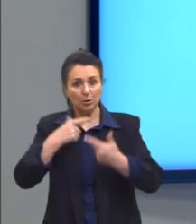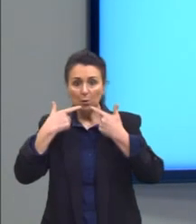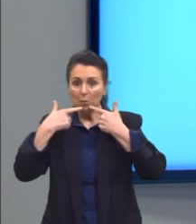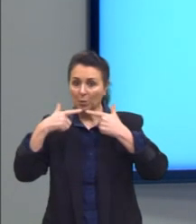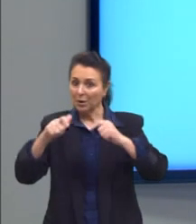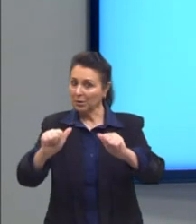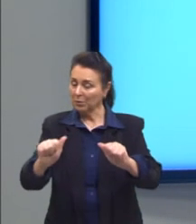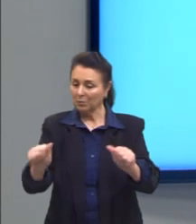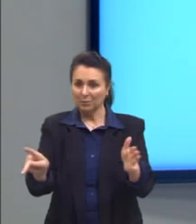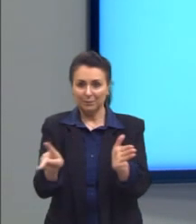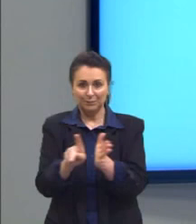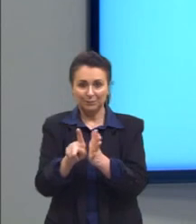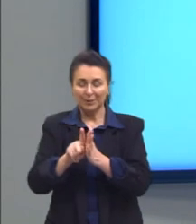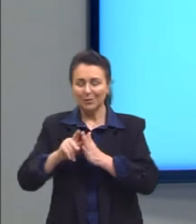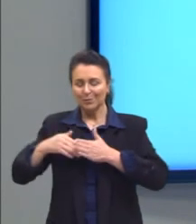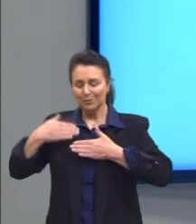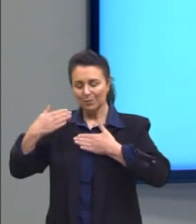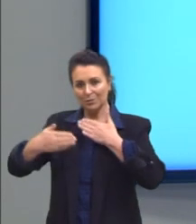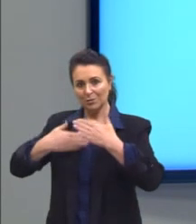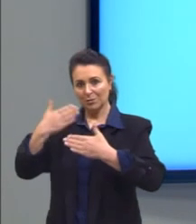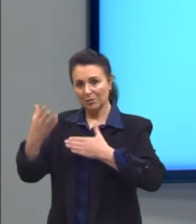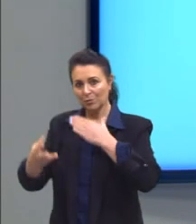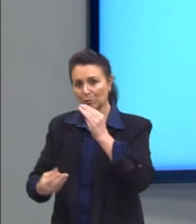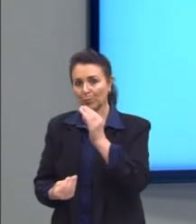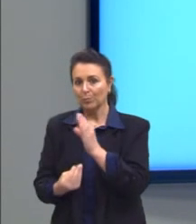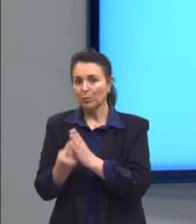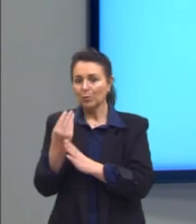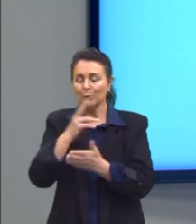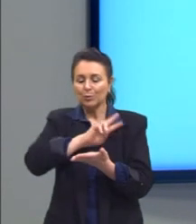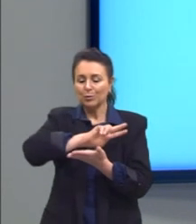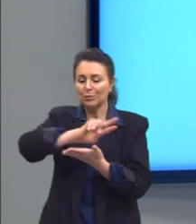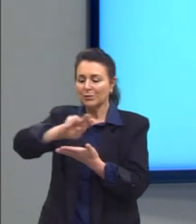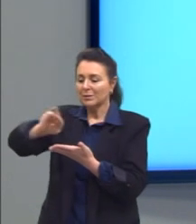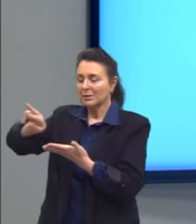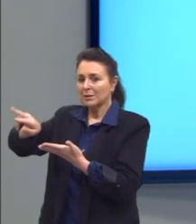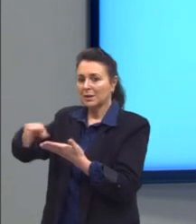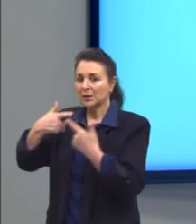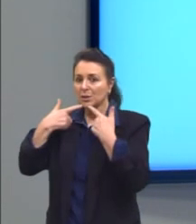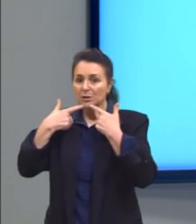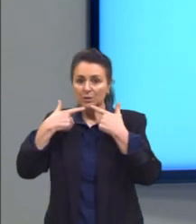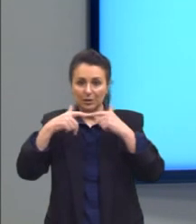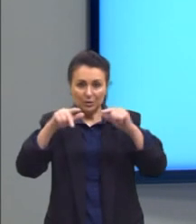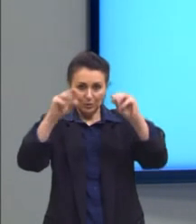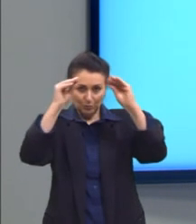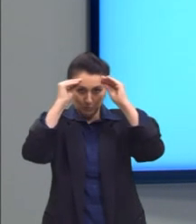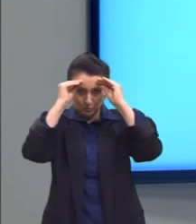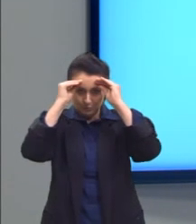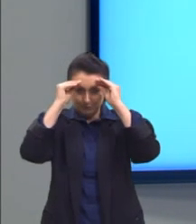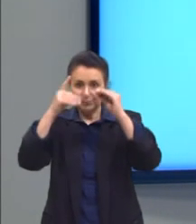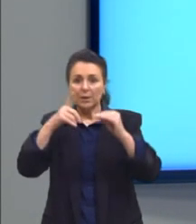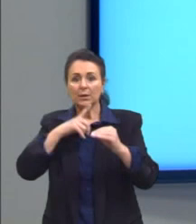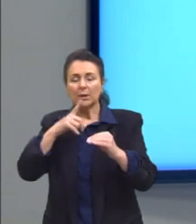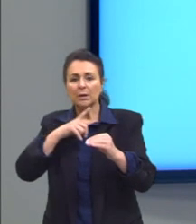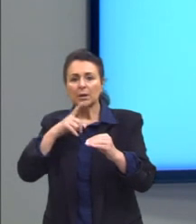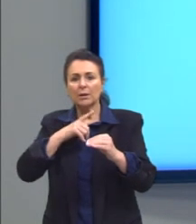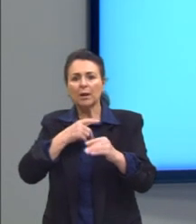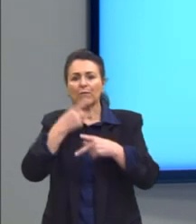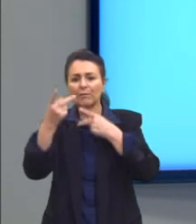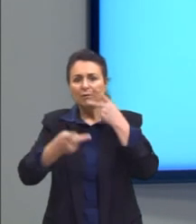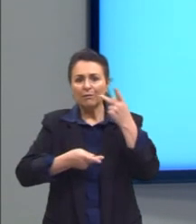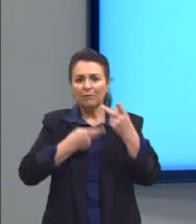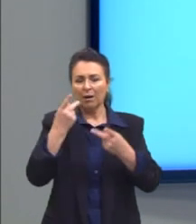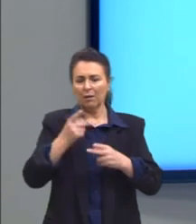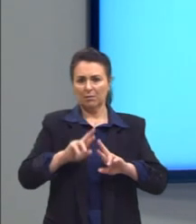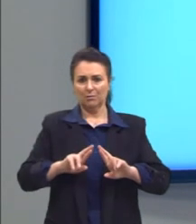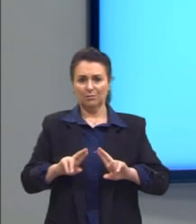Todo esse processo vai produzindo diversidades linguísticas que caracterizam falares diferentes,